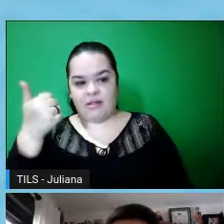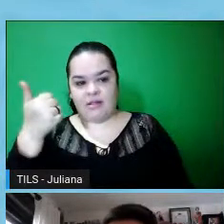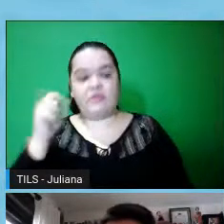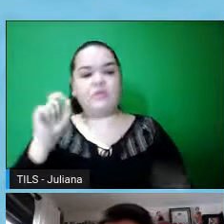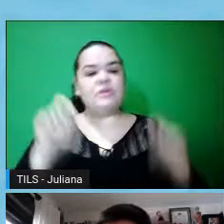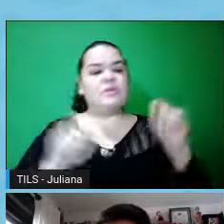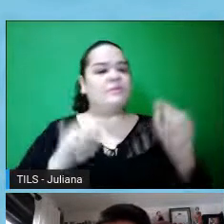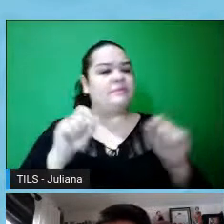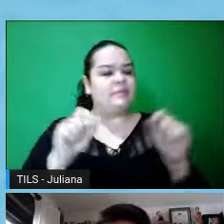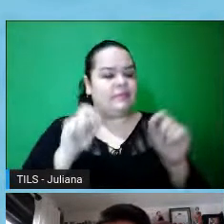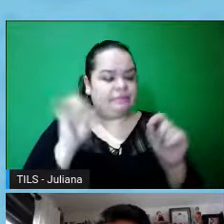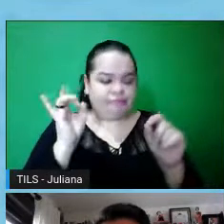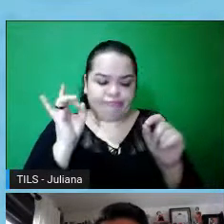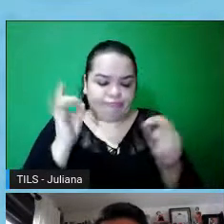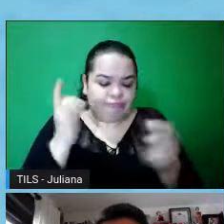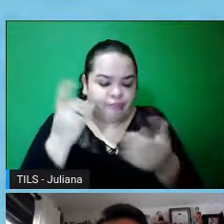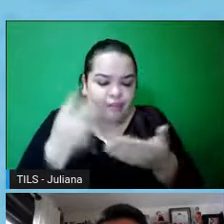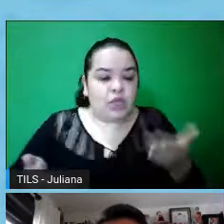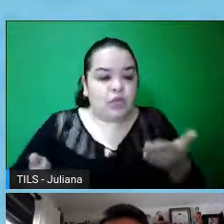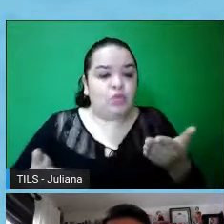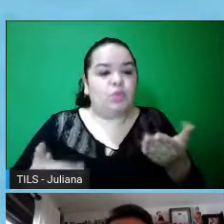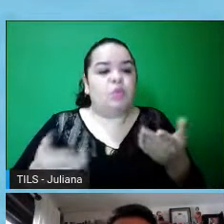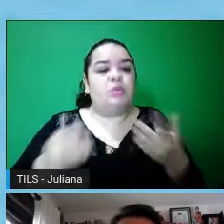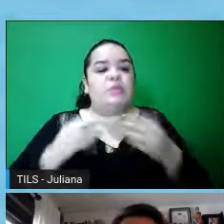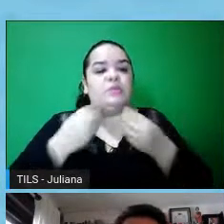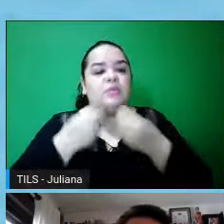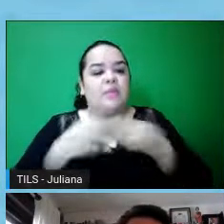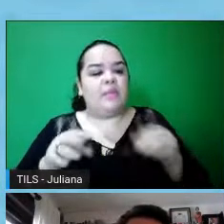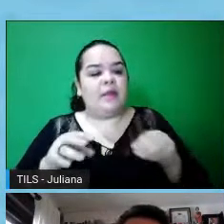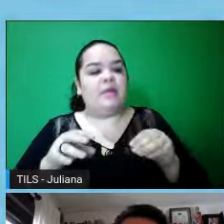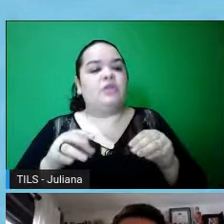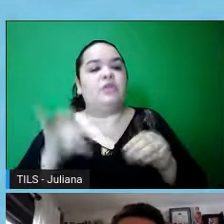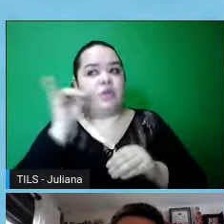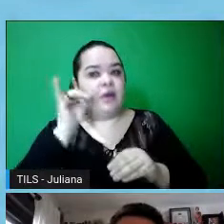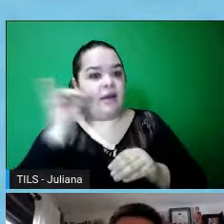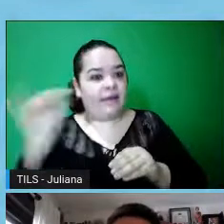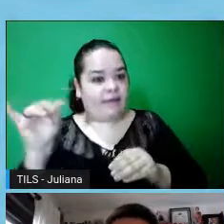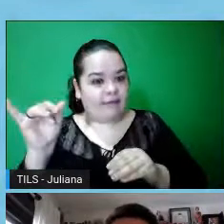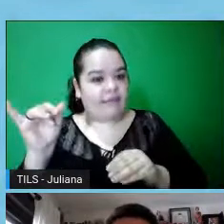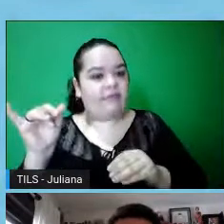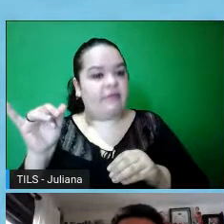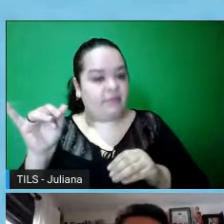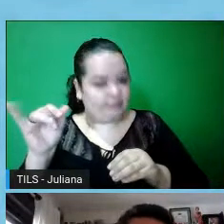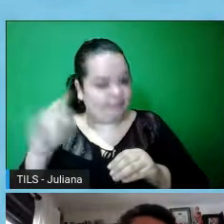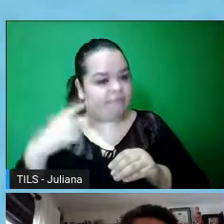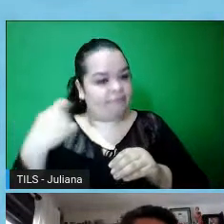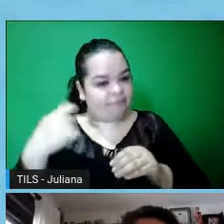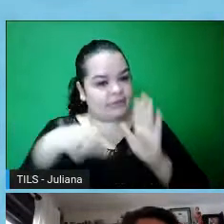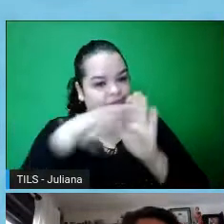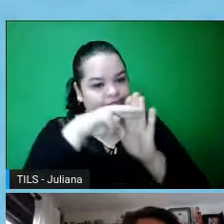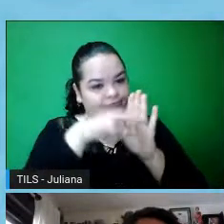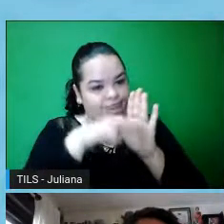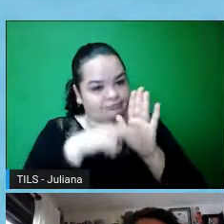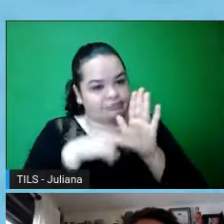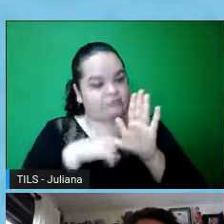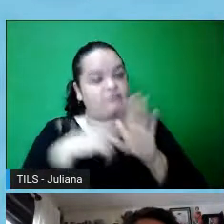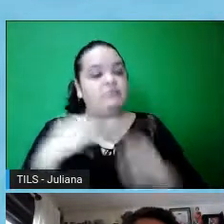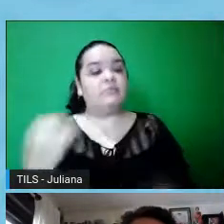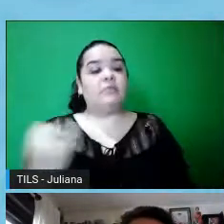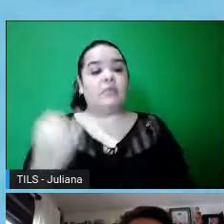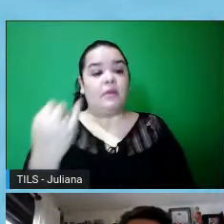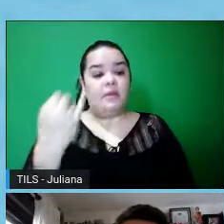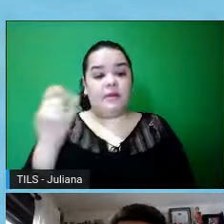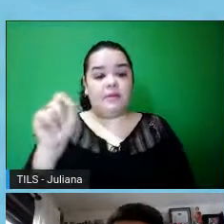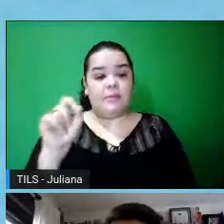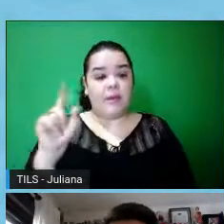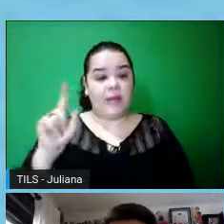dano previsível, né, ou que os potenciais danos previsíveis, eles sejam todos evitados dentro desse protocolo, e muito importante também, isso é um pouco a missão